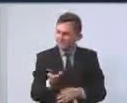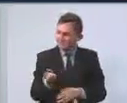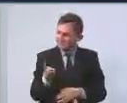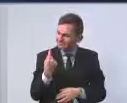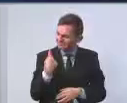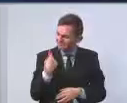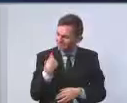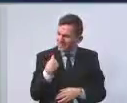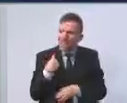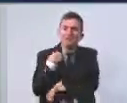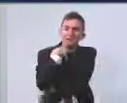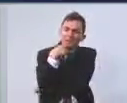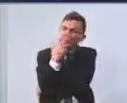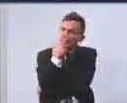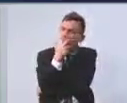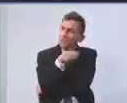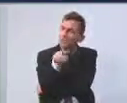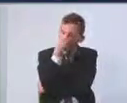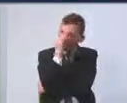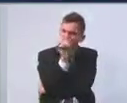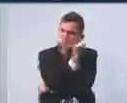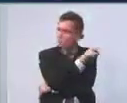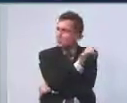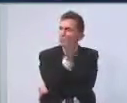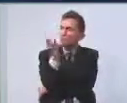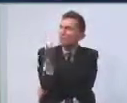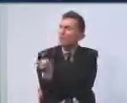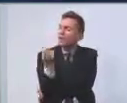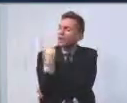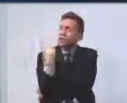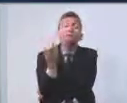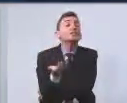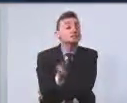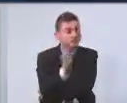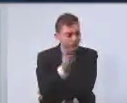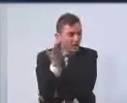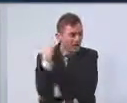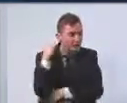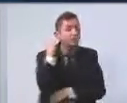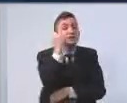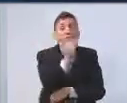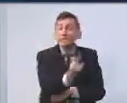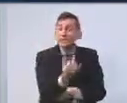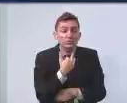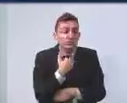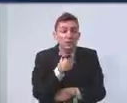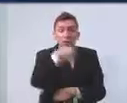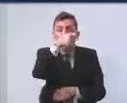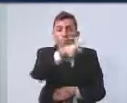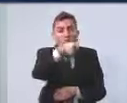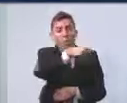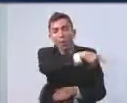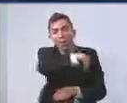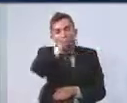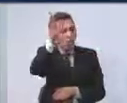mas eu vejo as pessoas, por elas não vão? Primeiro, como eu já disse, nós não temos a internação compulsória.